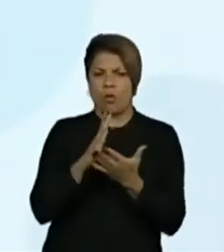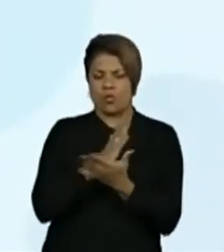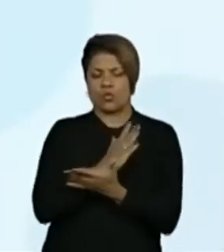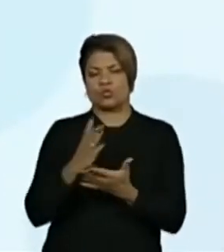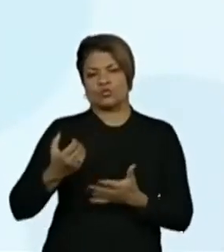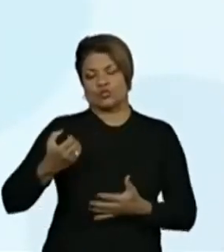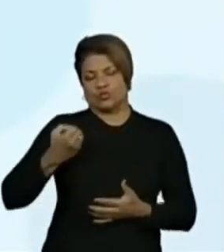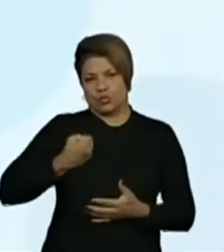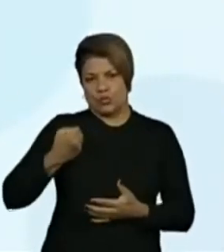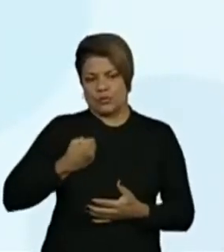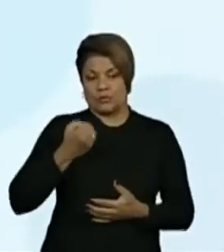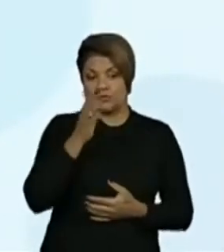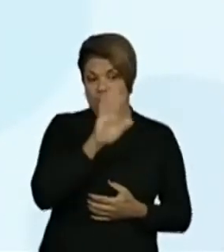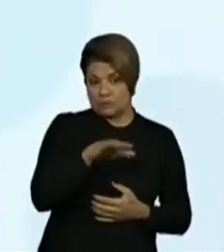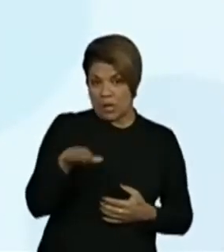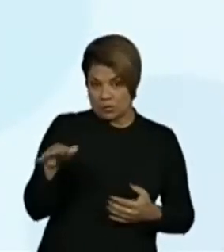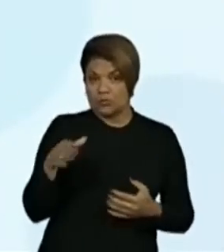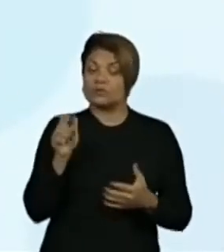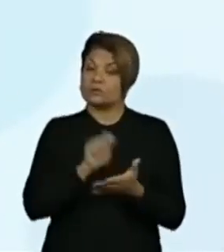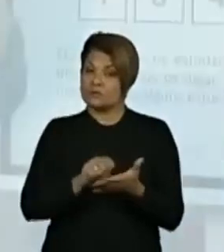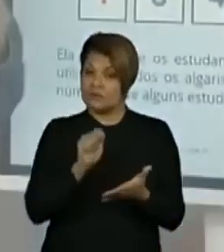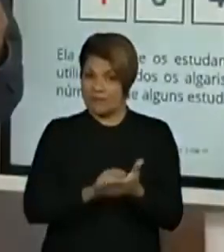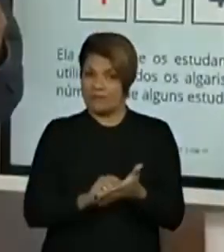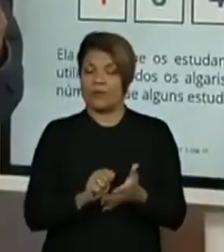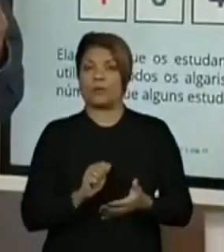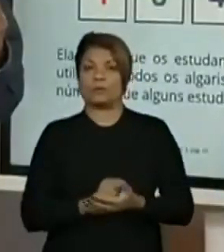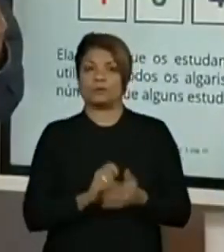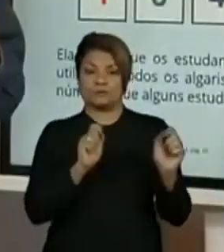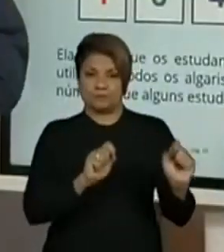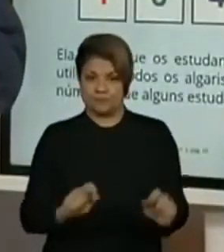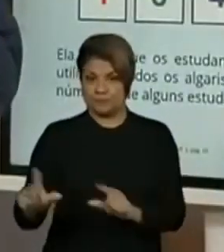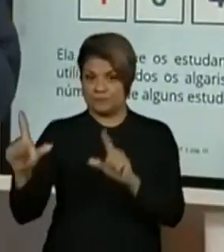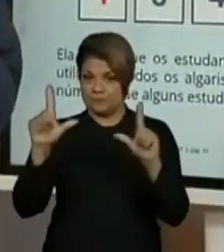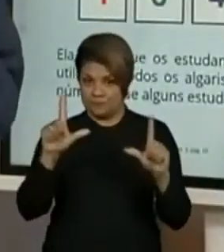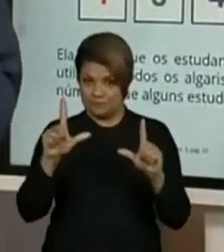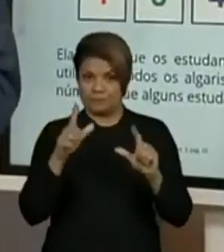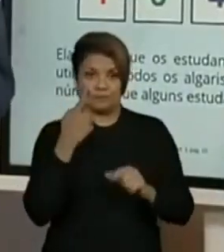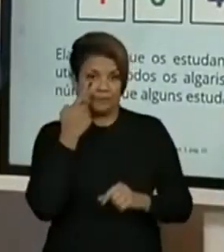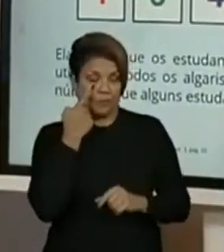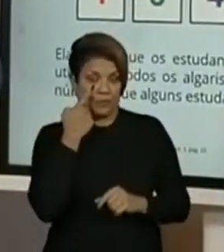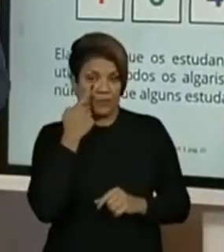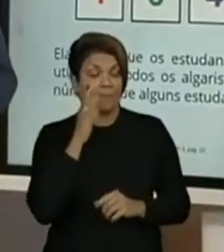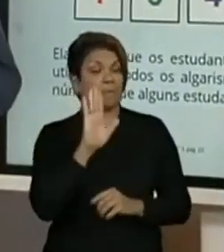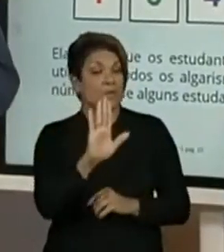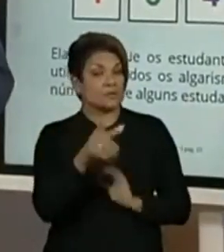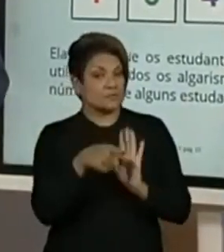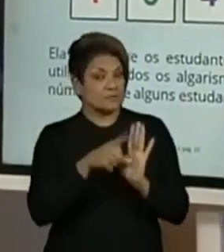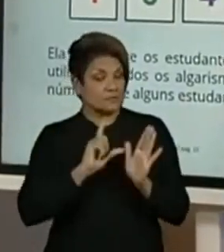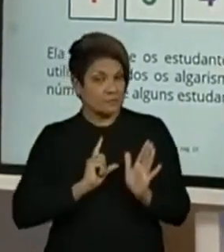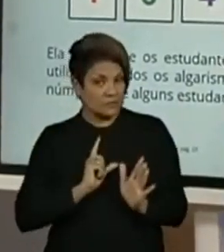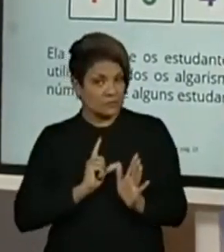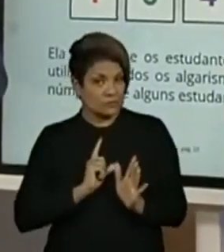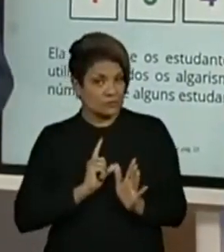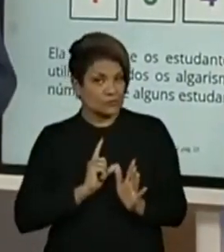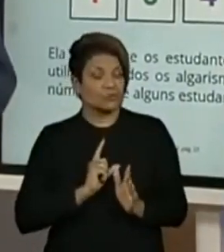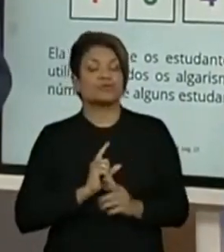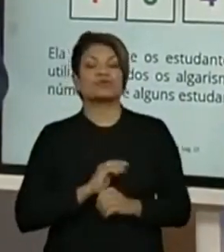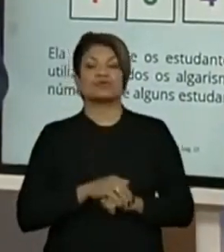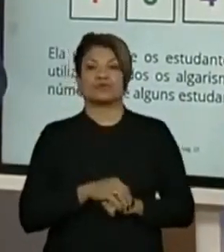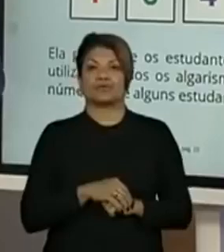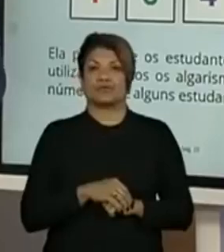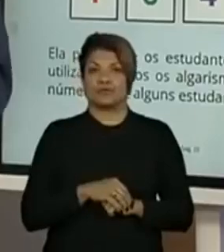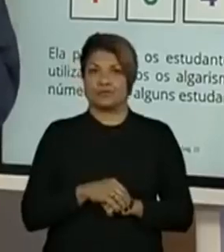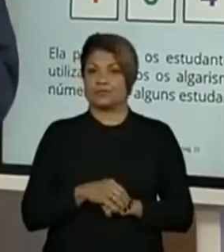verificar na tela seguinte os números que alguns estudantes escreveram. Mas antes disso, olhando